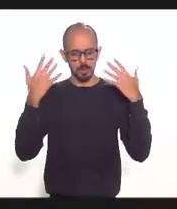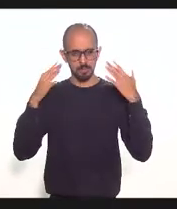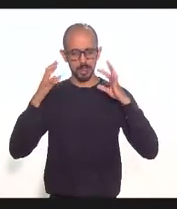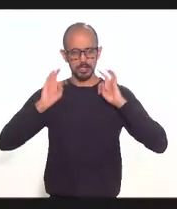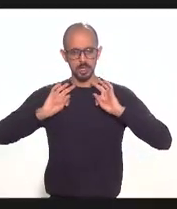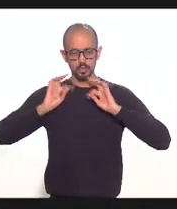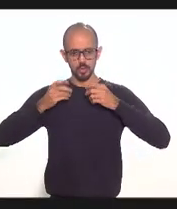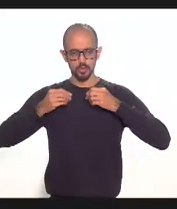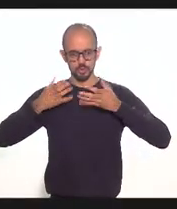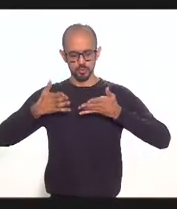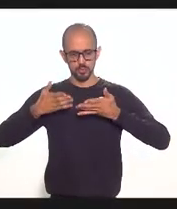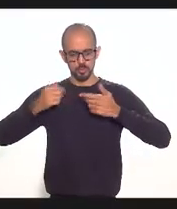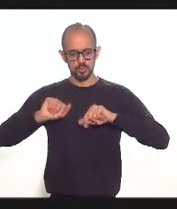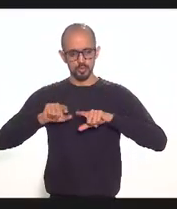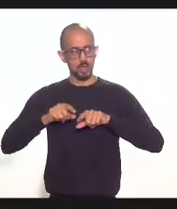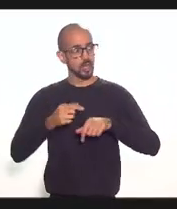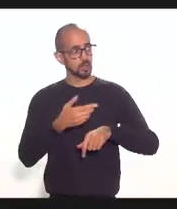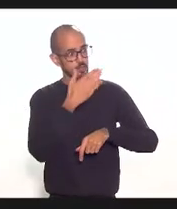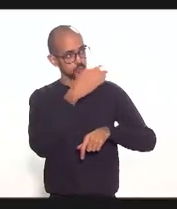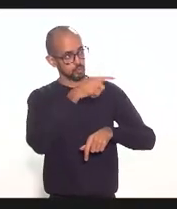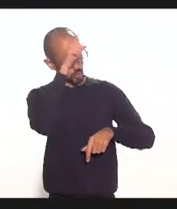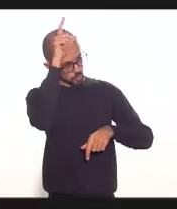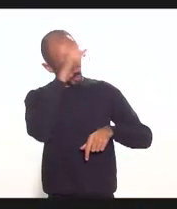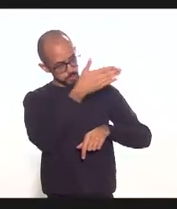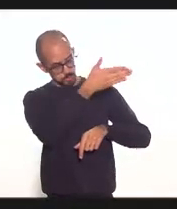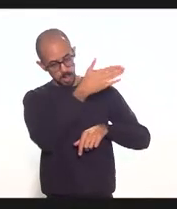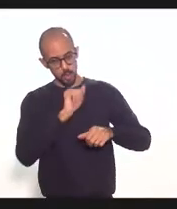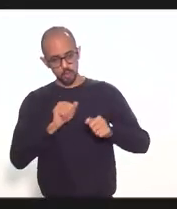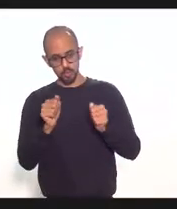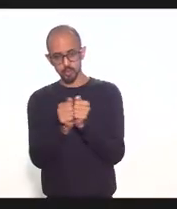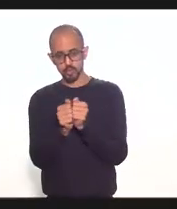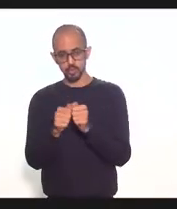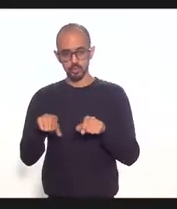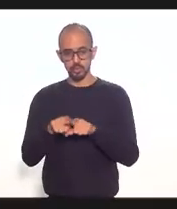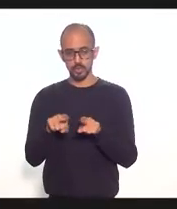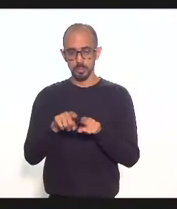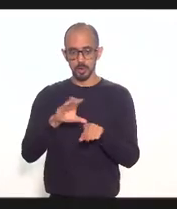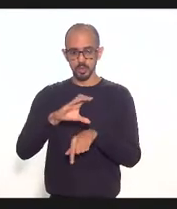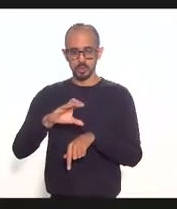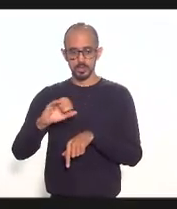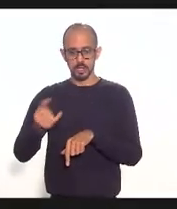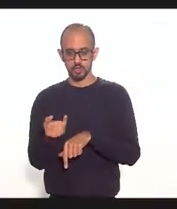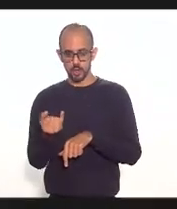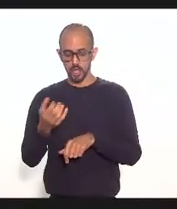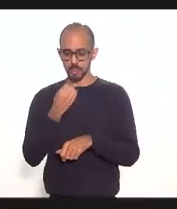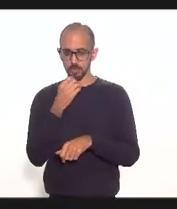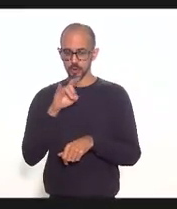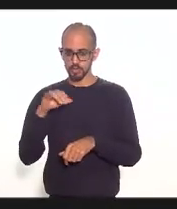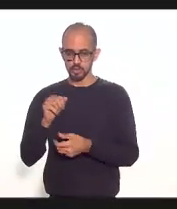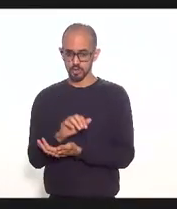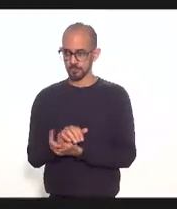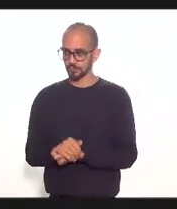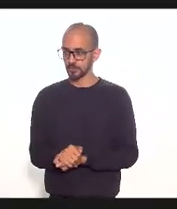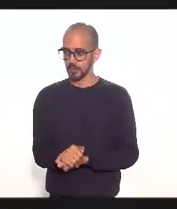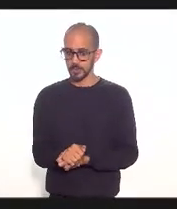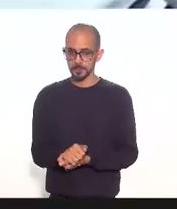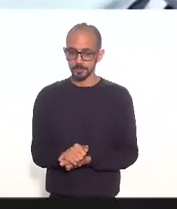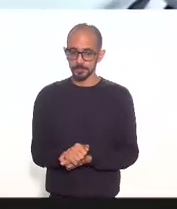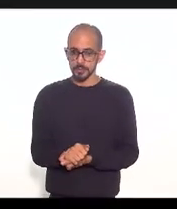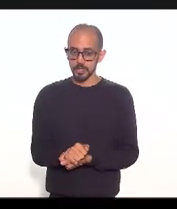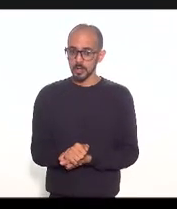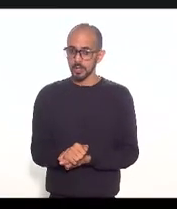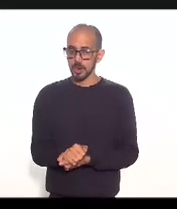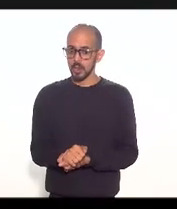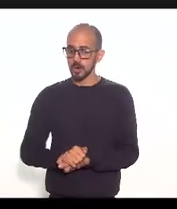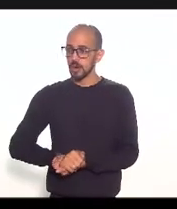pela iniciativa de vossa excelência em conjunto com a CCJ bom dia muito obrigado deputada